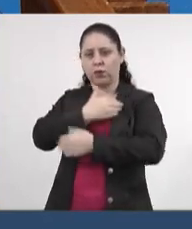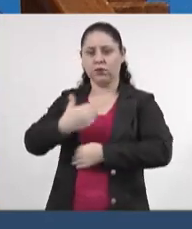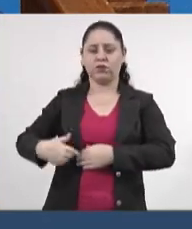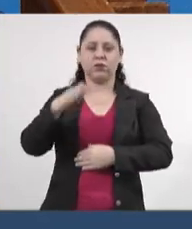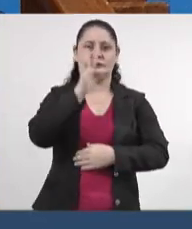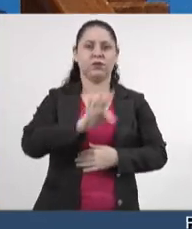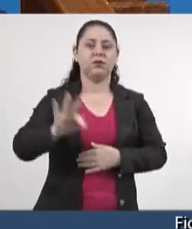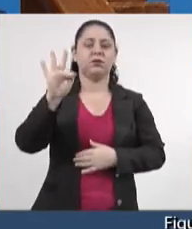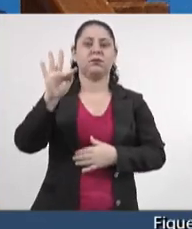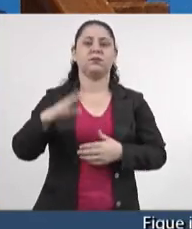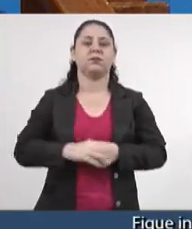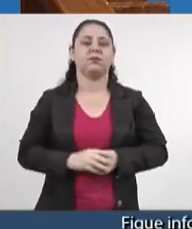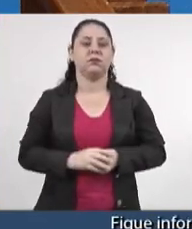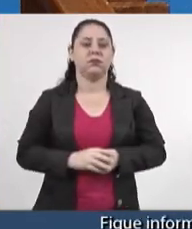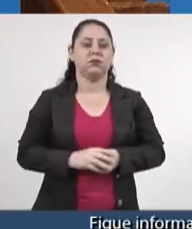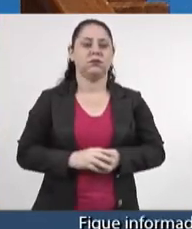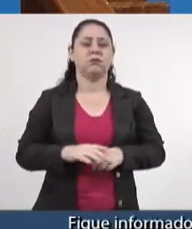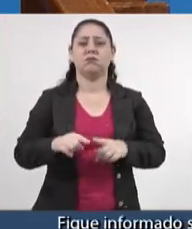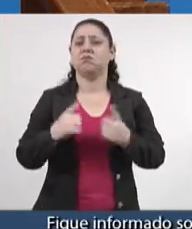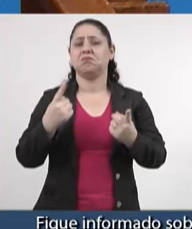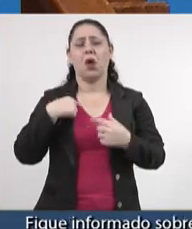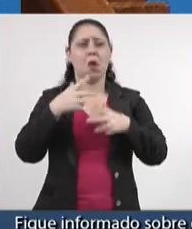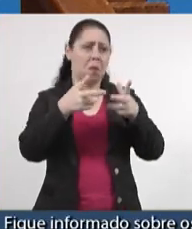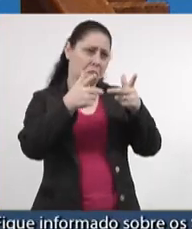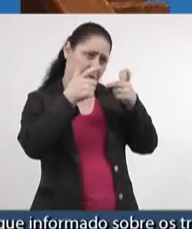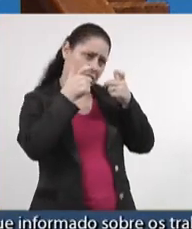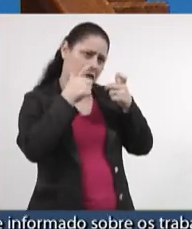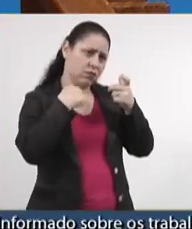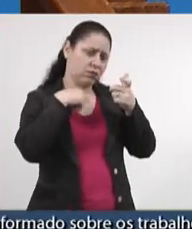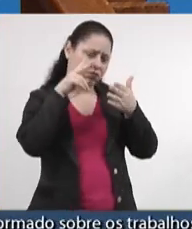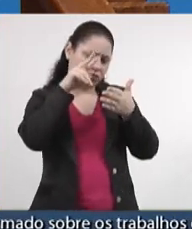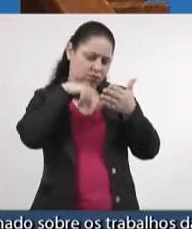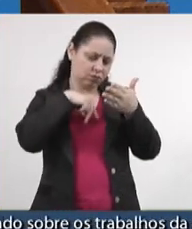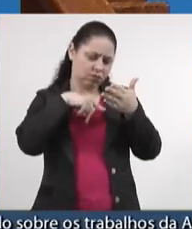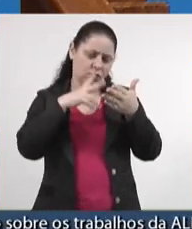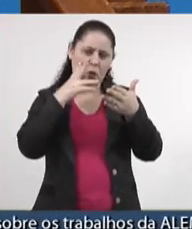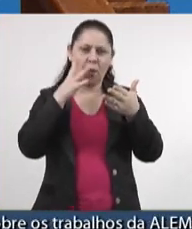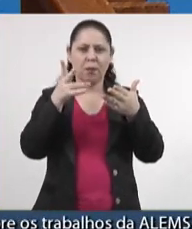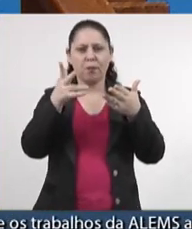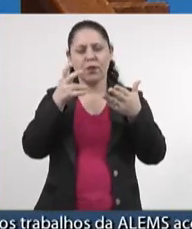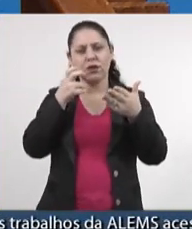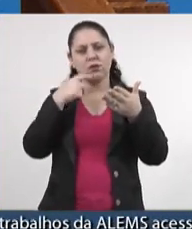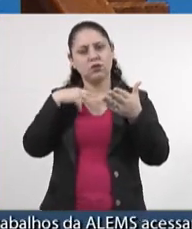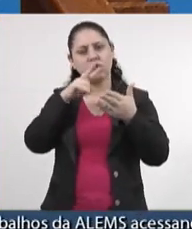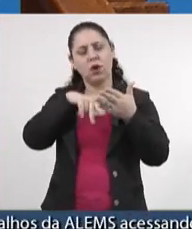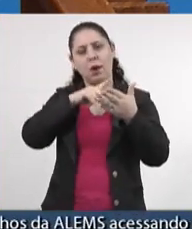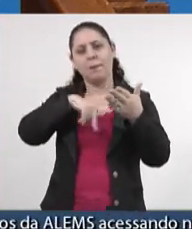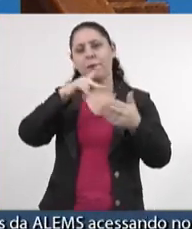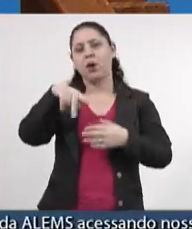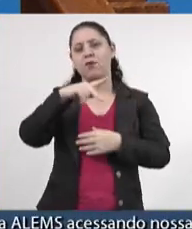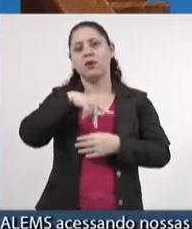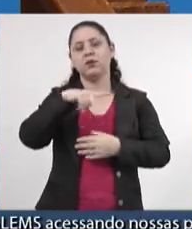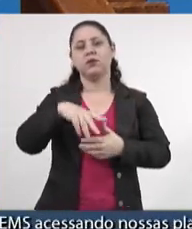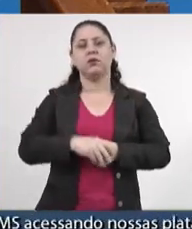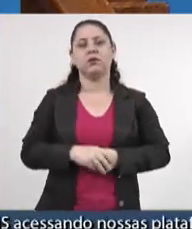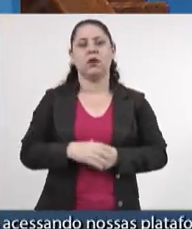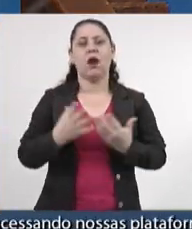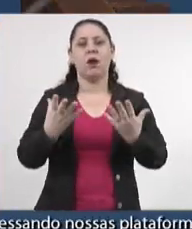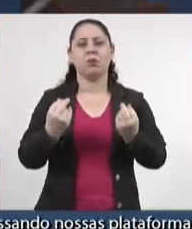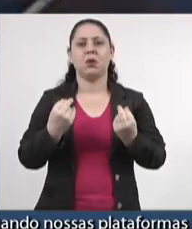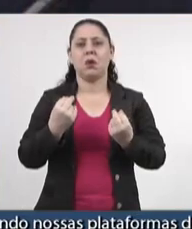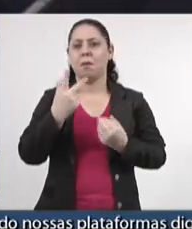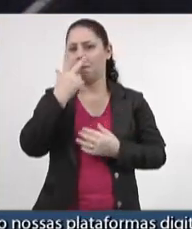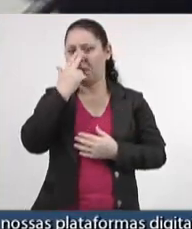federal. Mas se você observar e olhar o professor, ele é muito